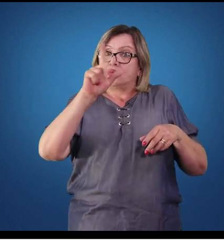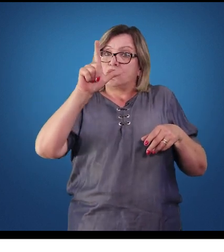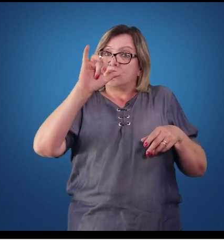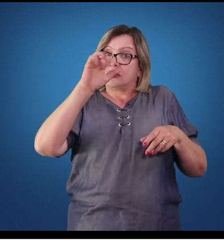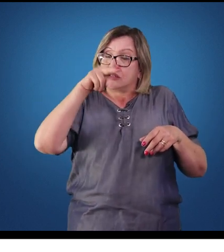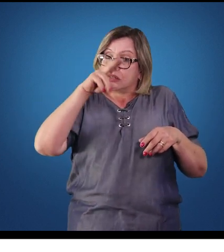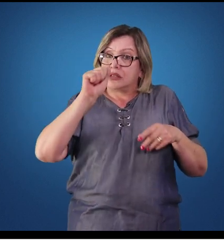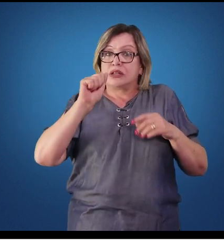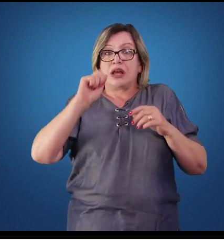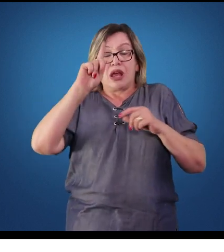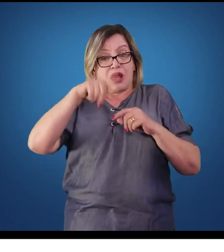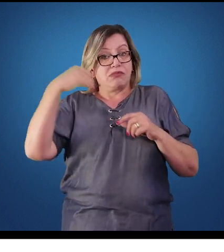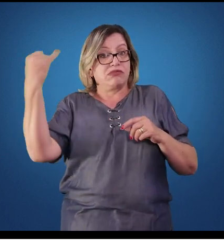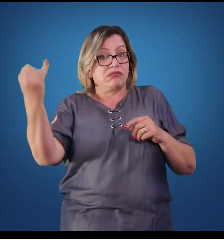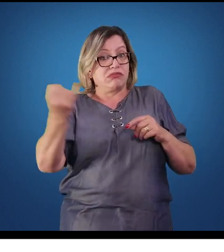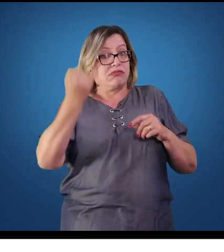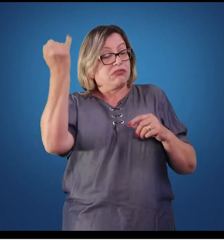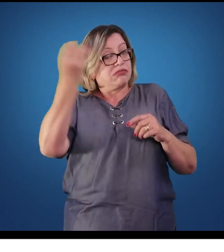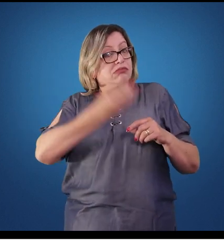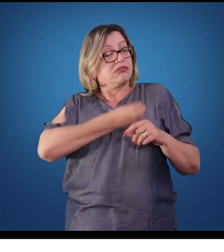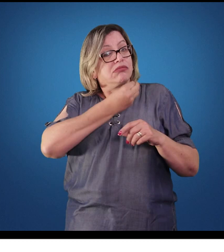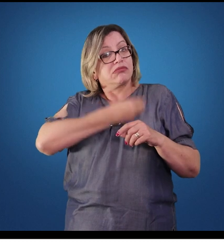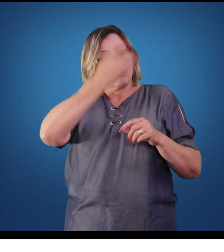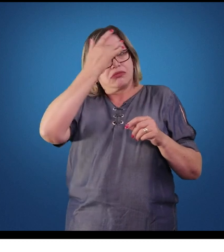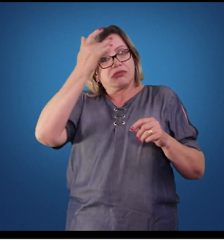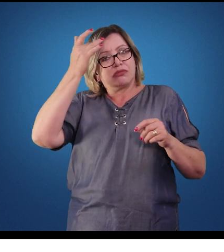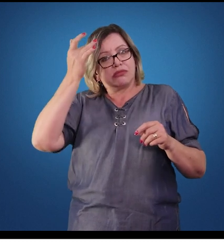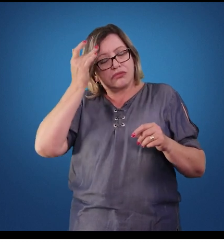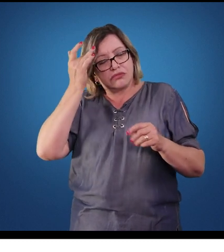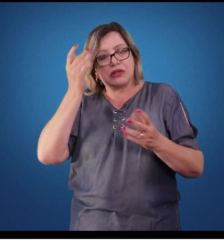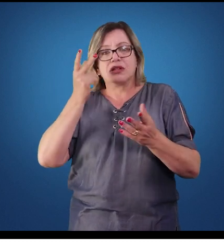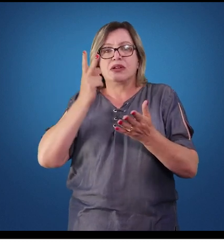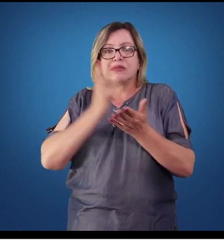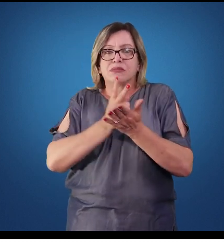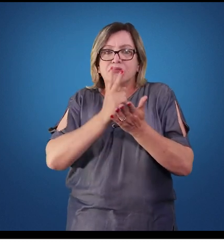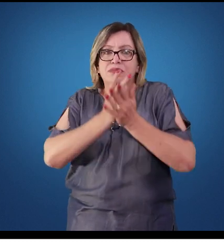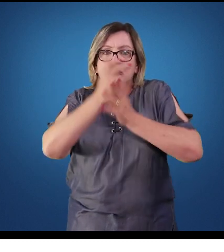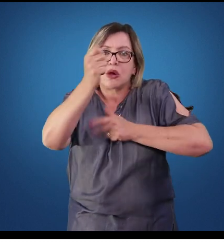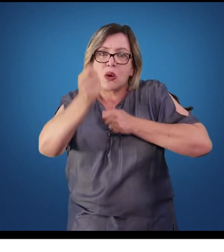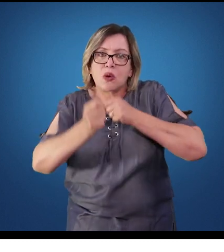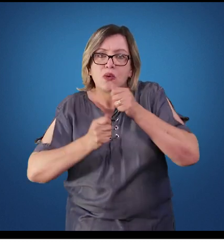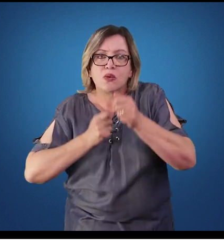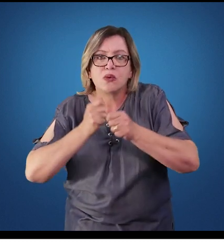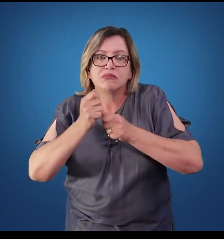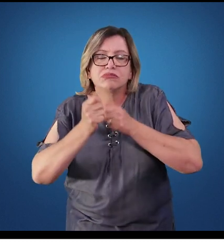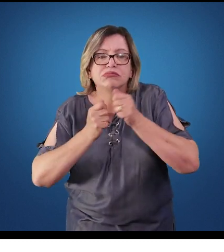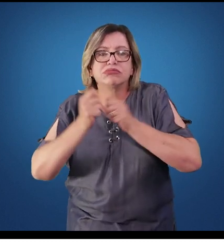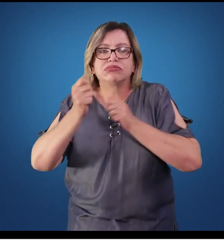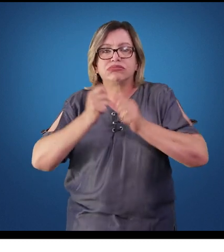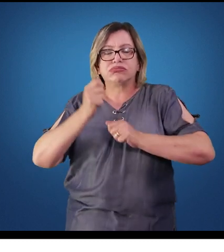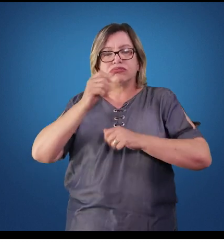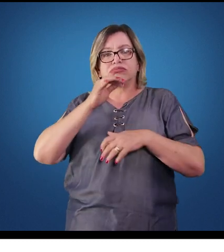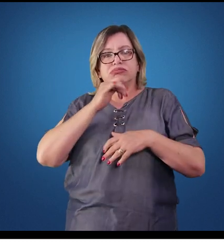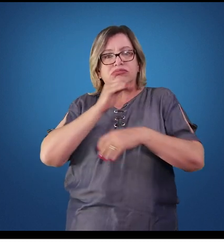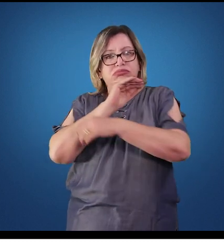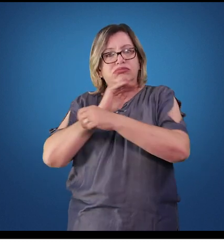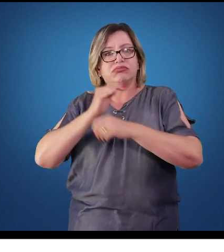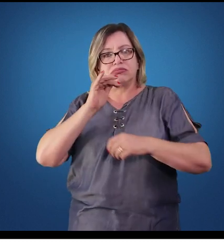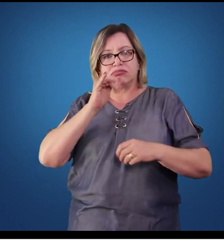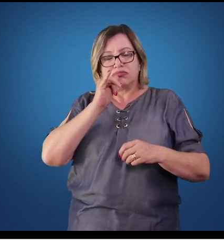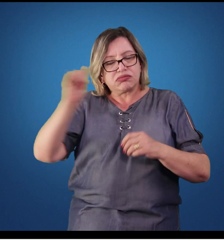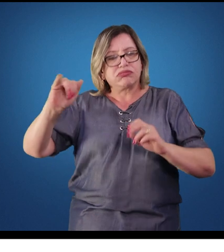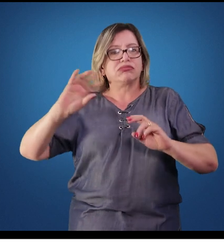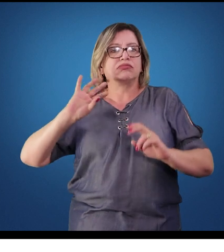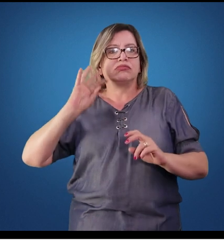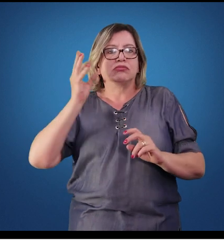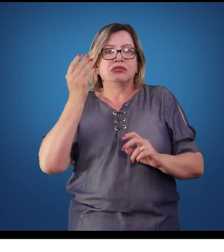insulina é um hormônio essencial à vida humana, uma vez que, através dela ou do seu estímulo, fazemos com que a energia absorvida do alimento